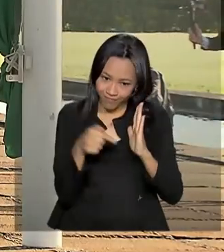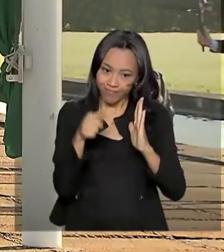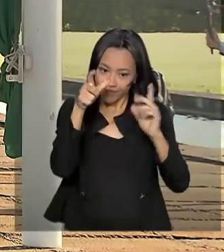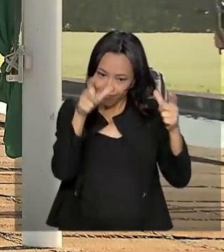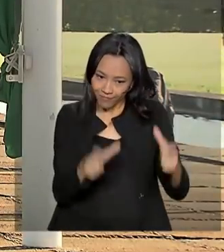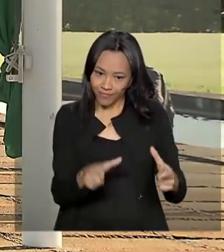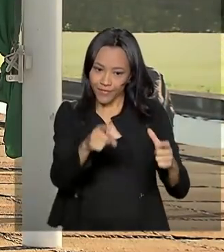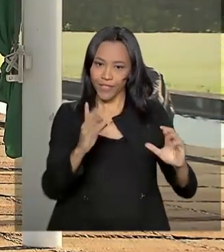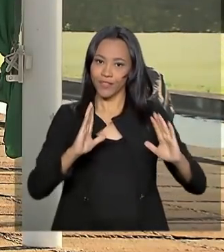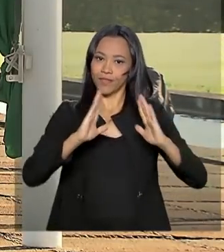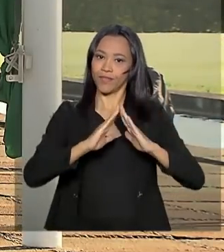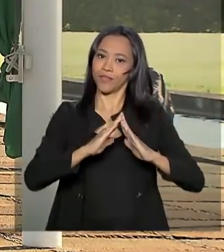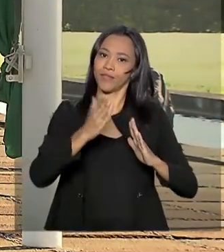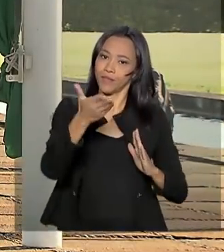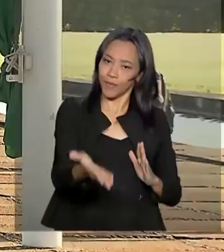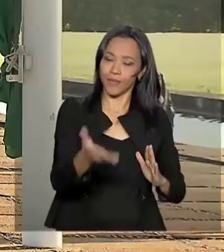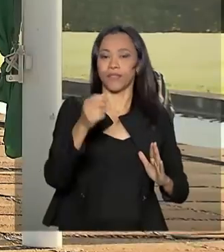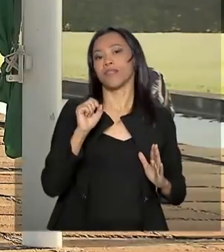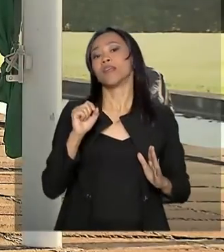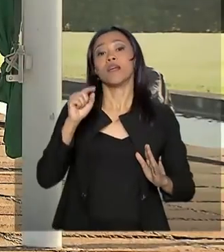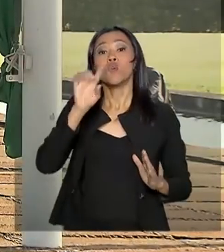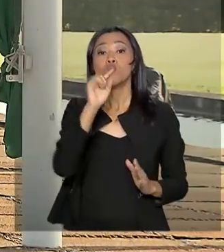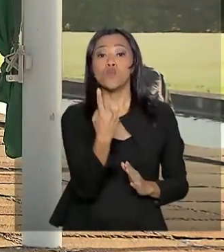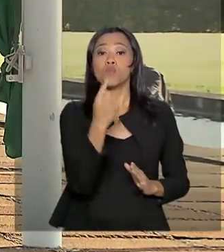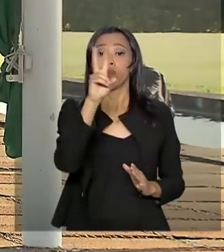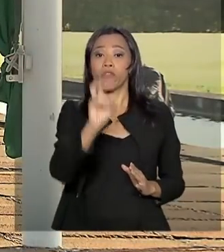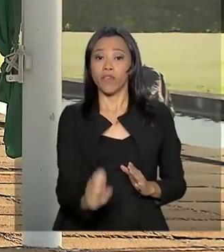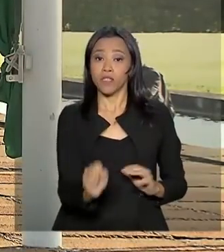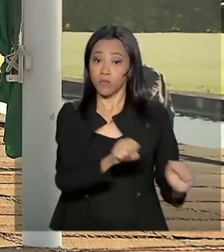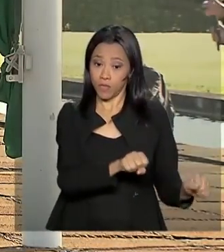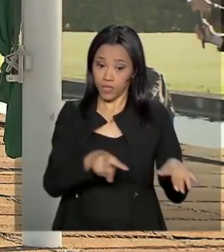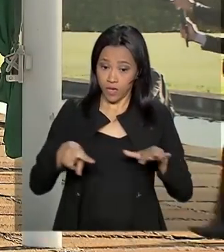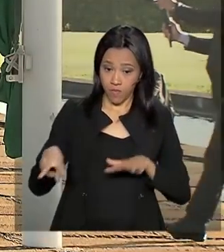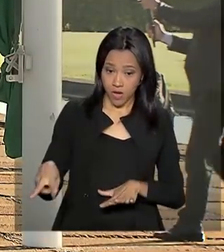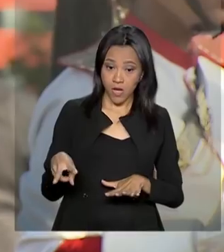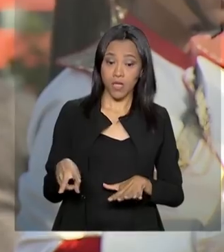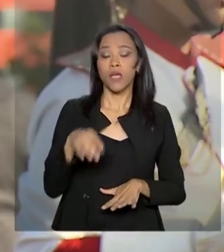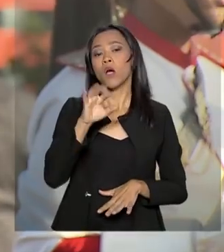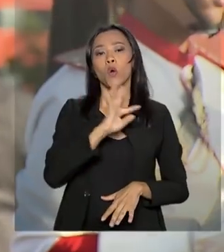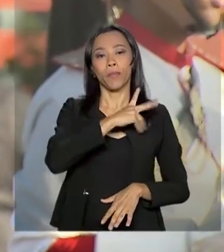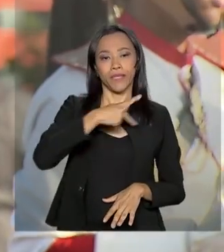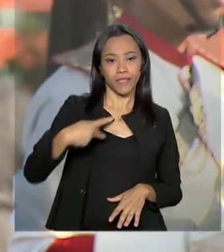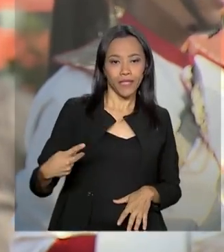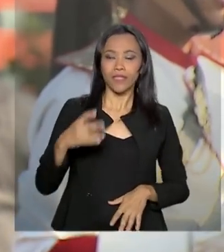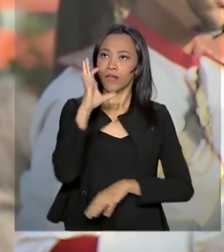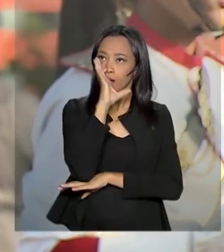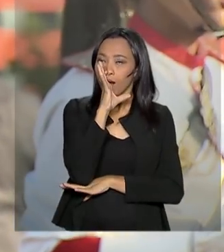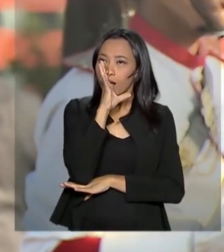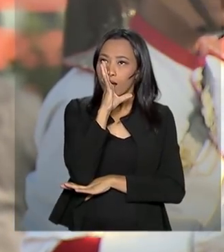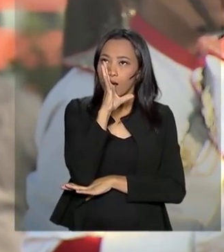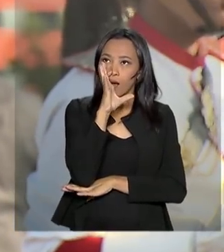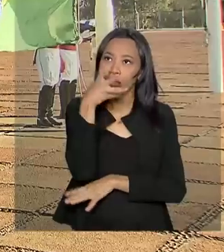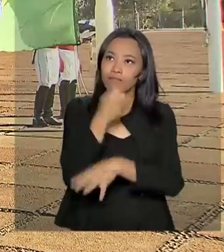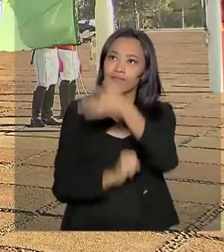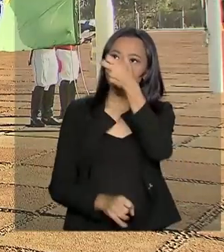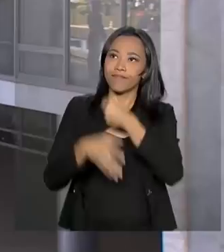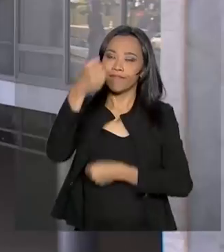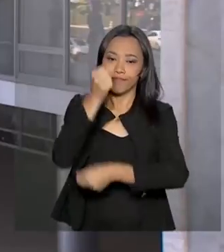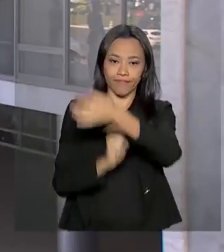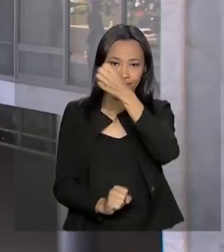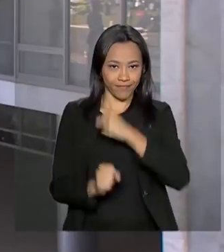da Presidência da República. Pelo menos uma vez por semana, o presidente costuma prestigiar essa atividade.